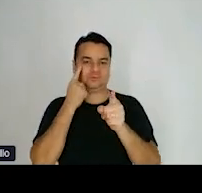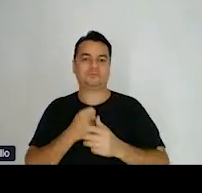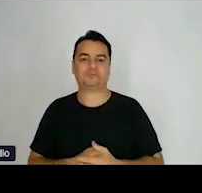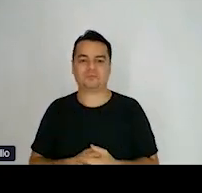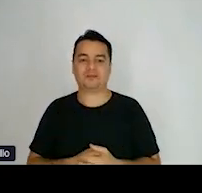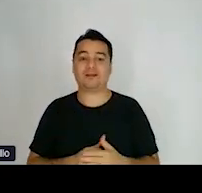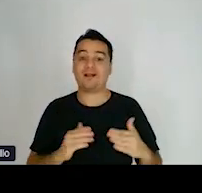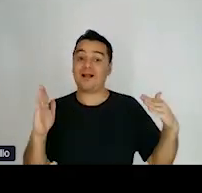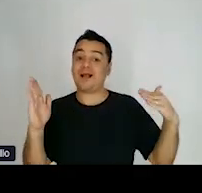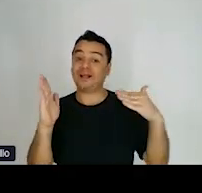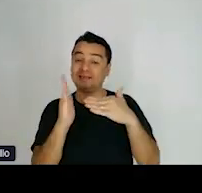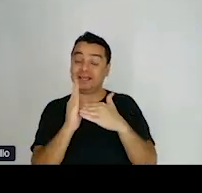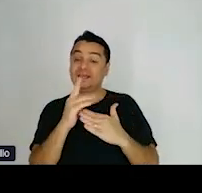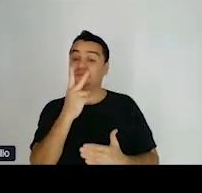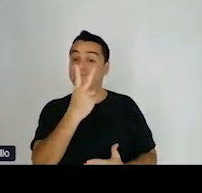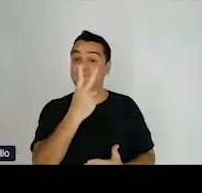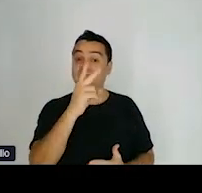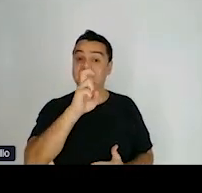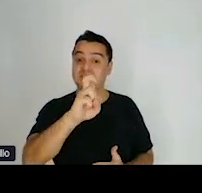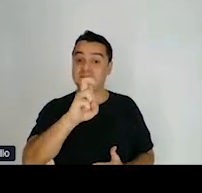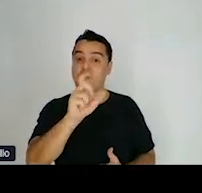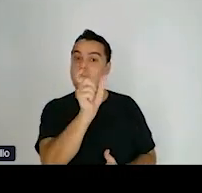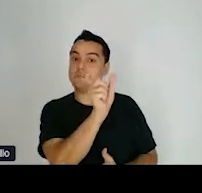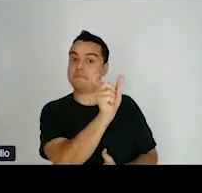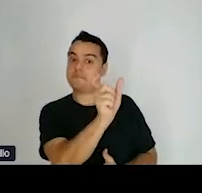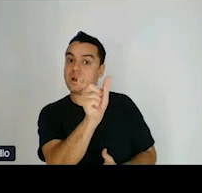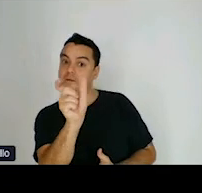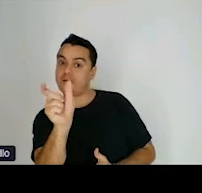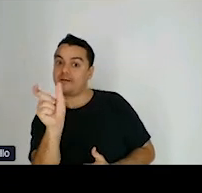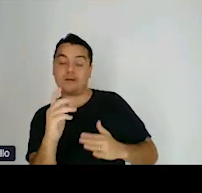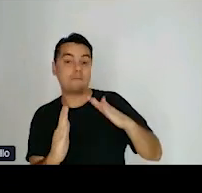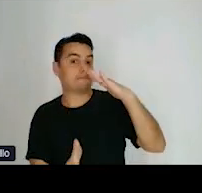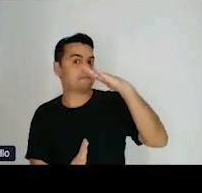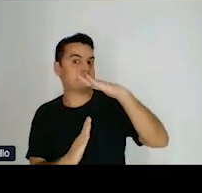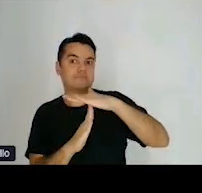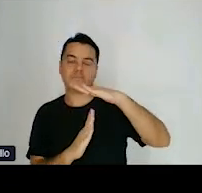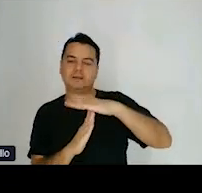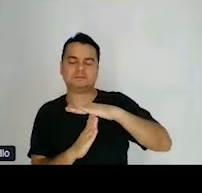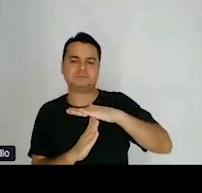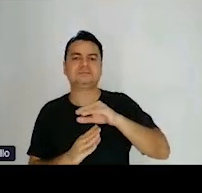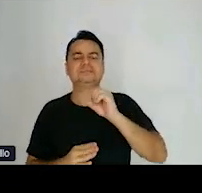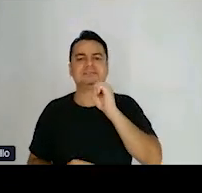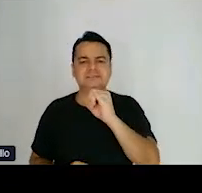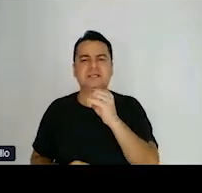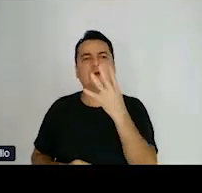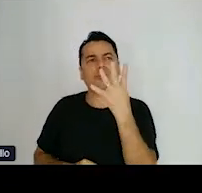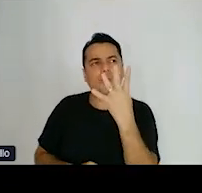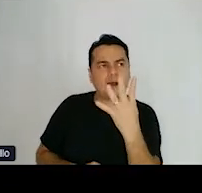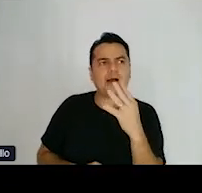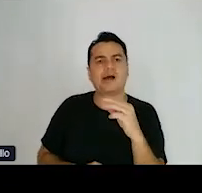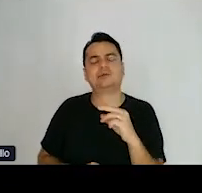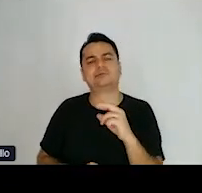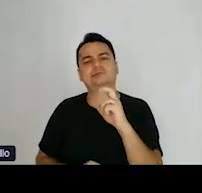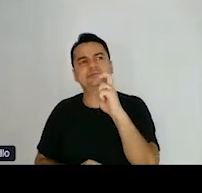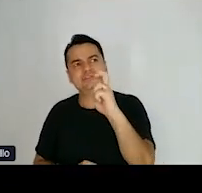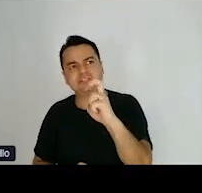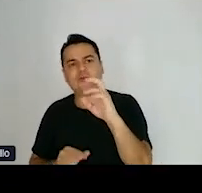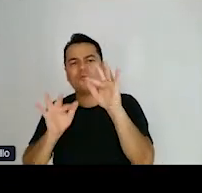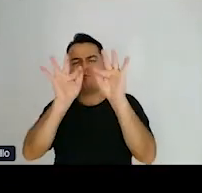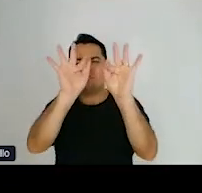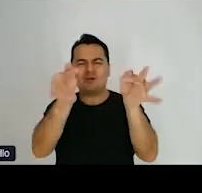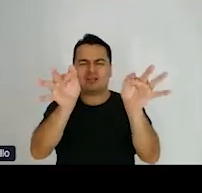20 a 25 palavras. Então, se você tem um trecho que tem 4 a 5 frases,